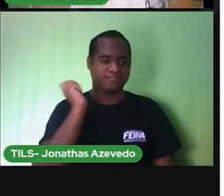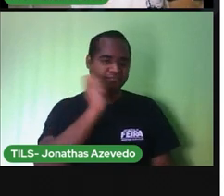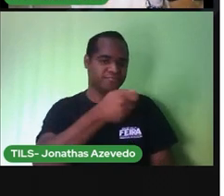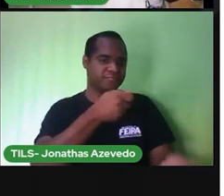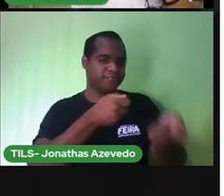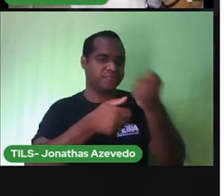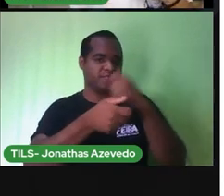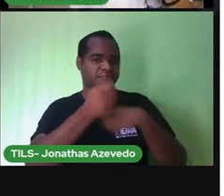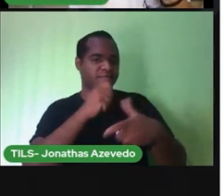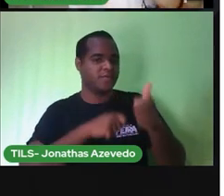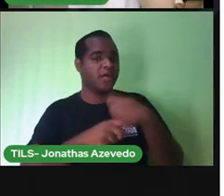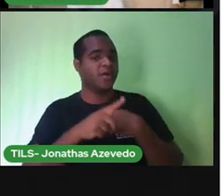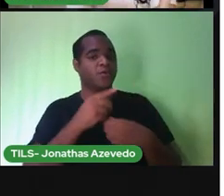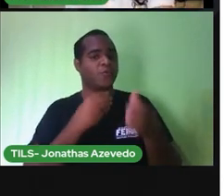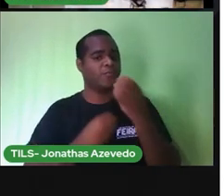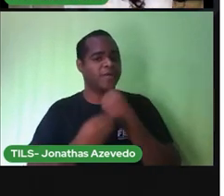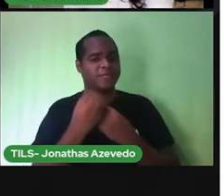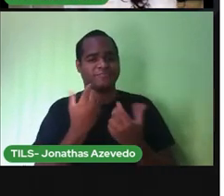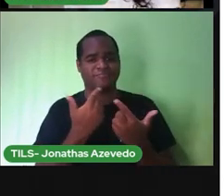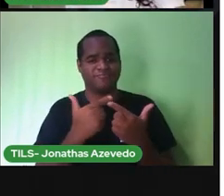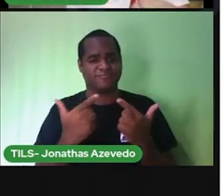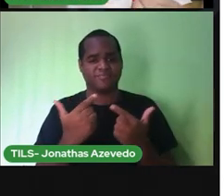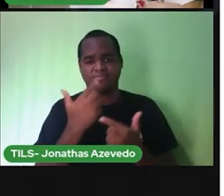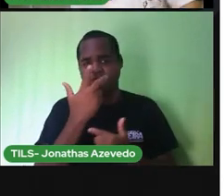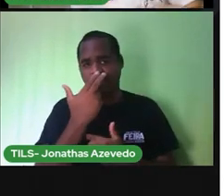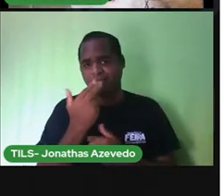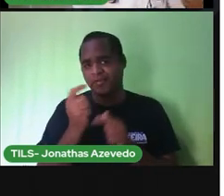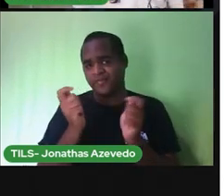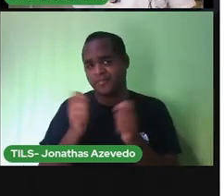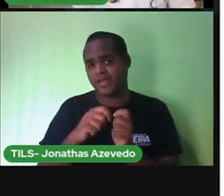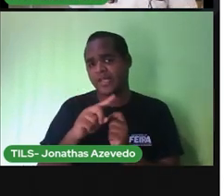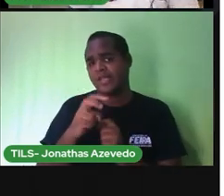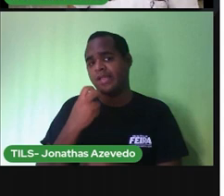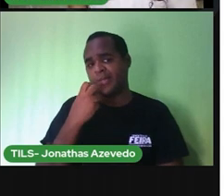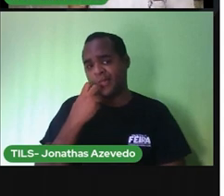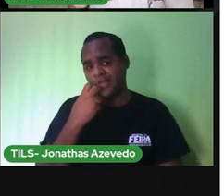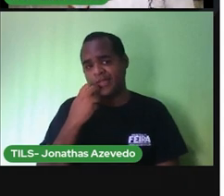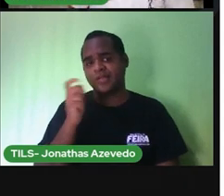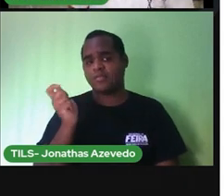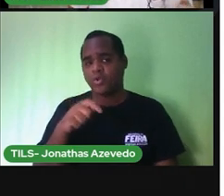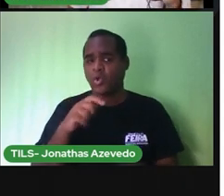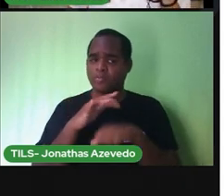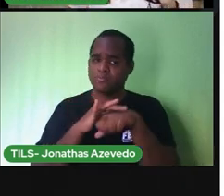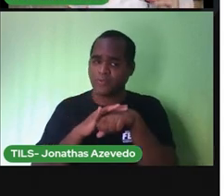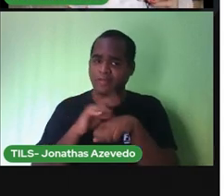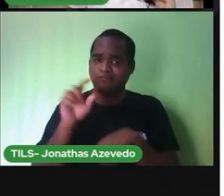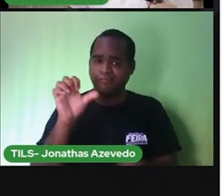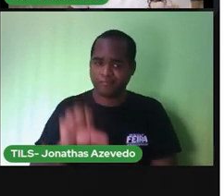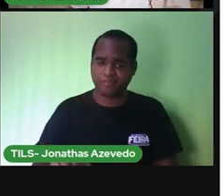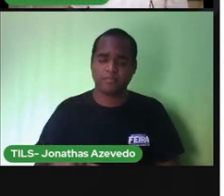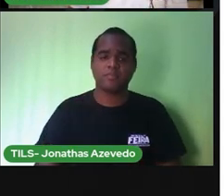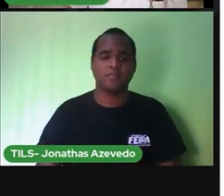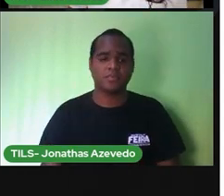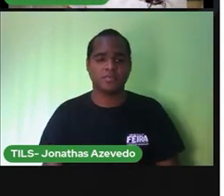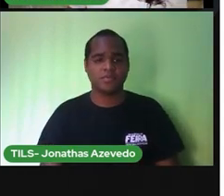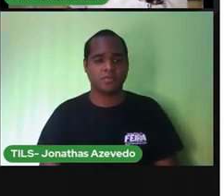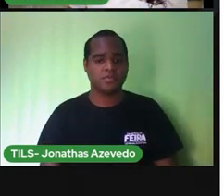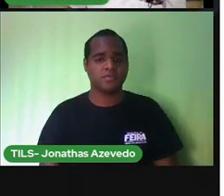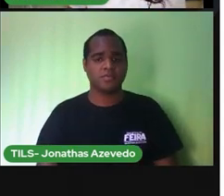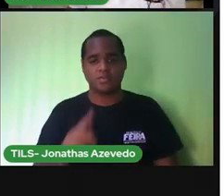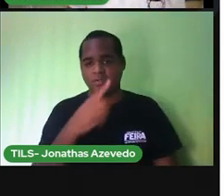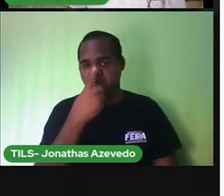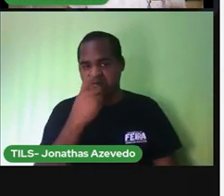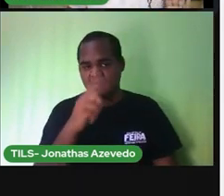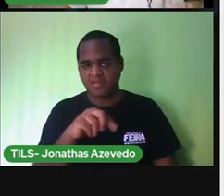rio para se alimentar vai pescar um peixinho que vai estar doente por isso que a gente não pode jogar lixo em